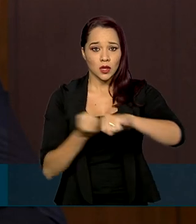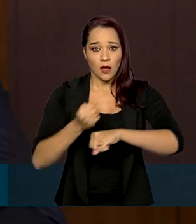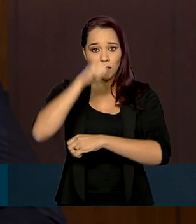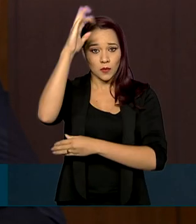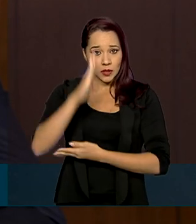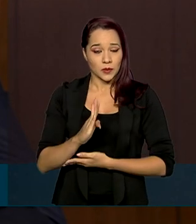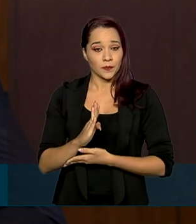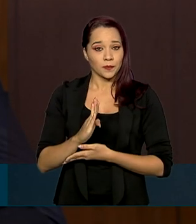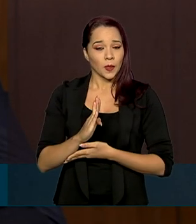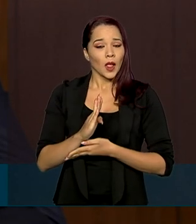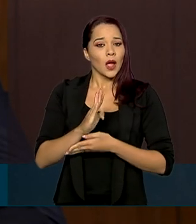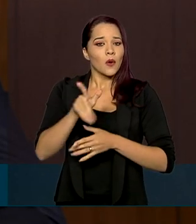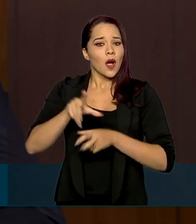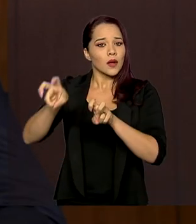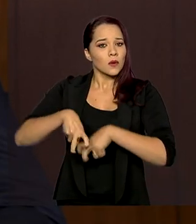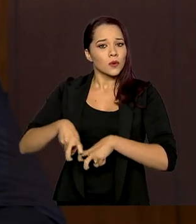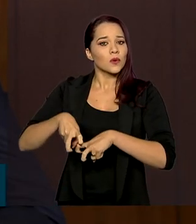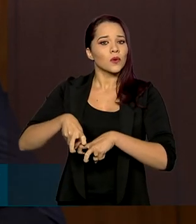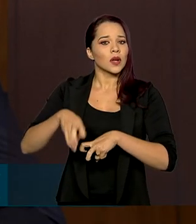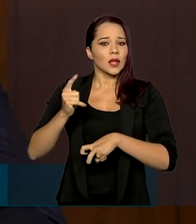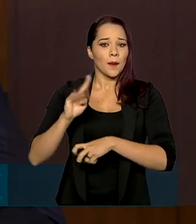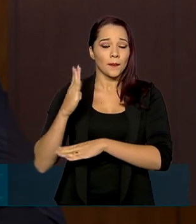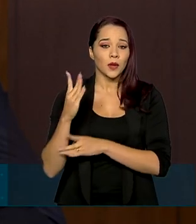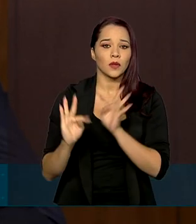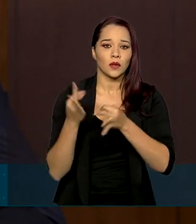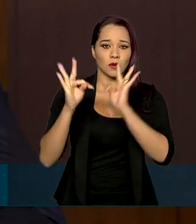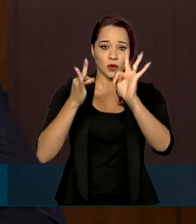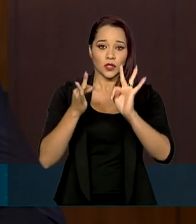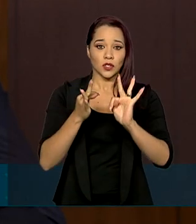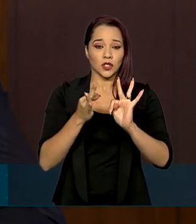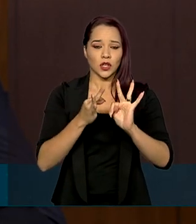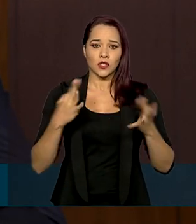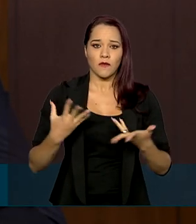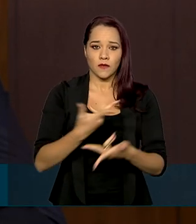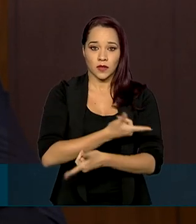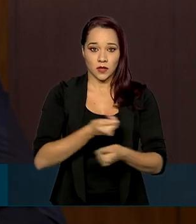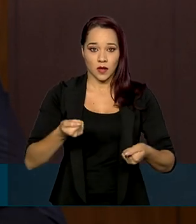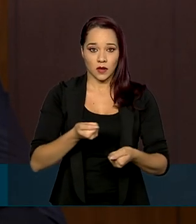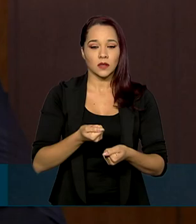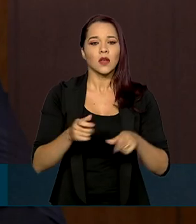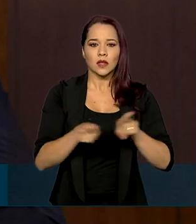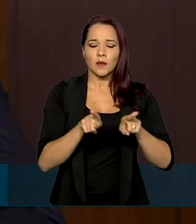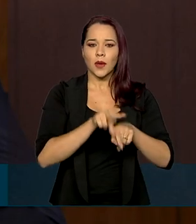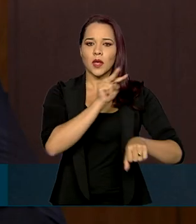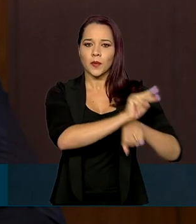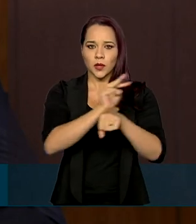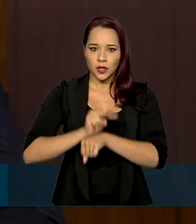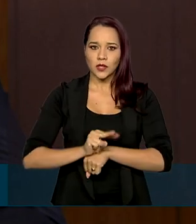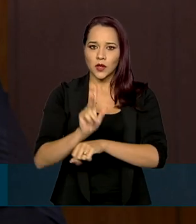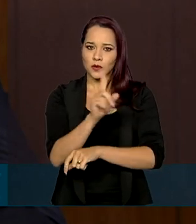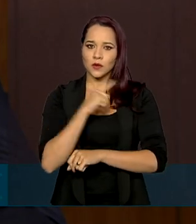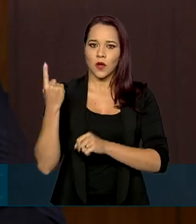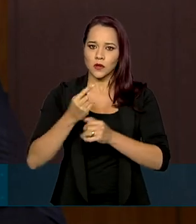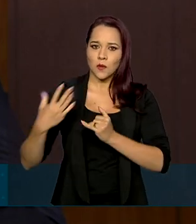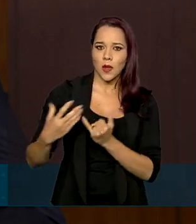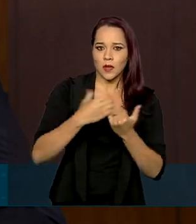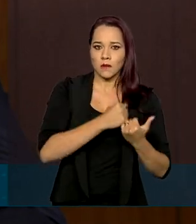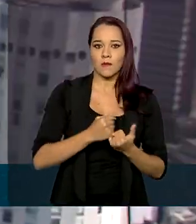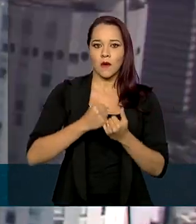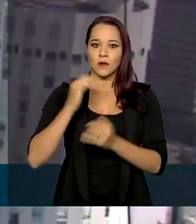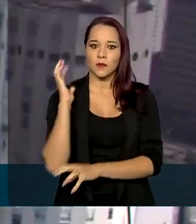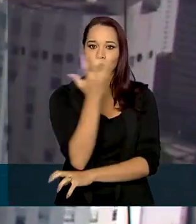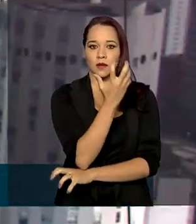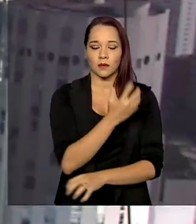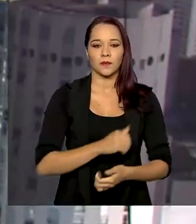com esteio em uma agricultura baseada na biotecnologia de comprovar deficiência e também na preservação do nosso patrimônio ambiental.